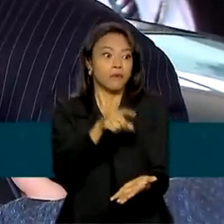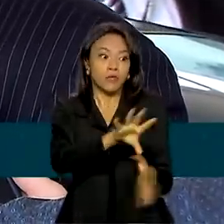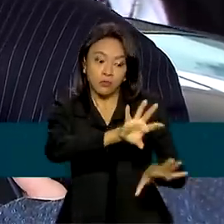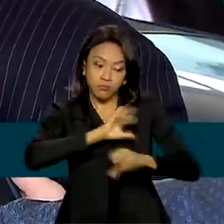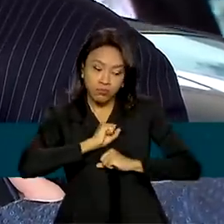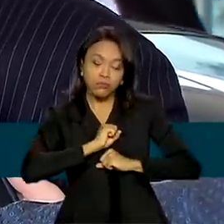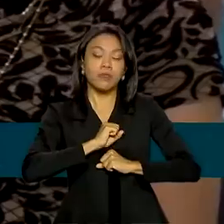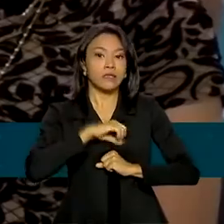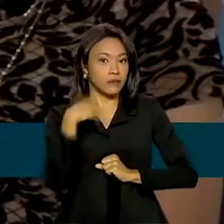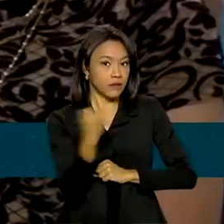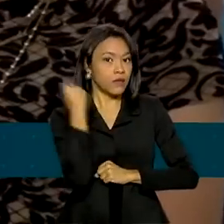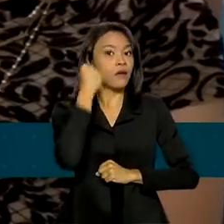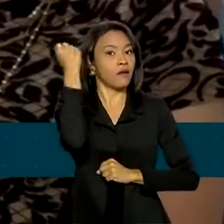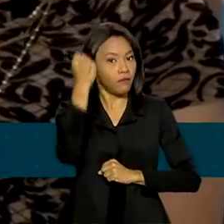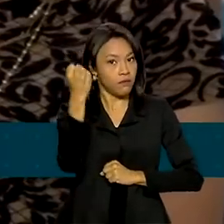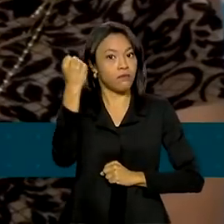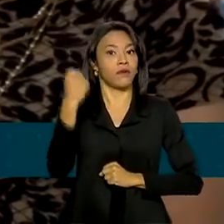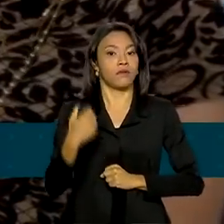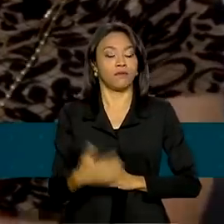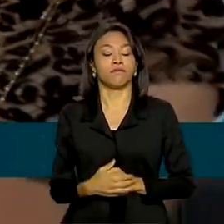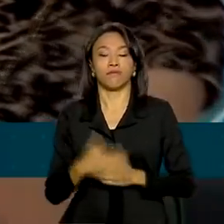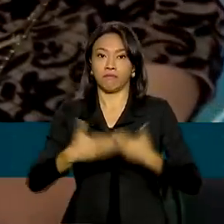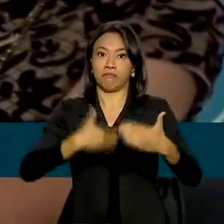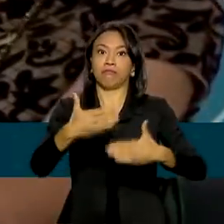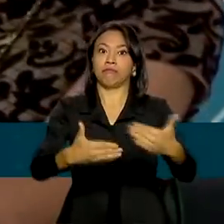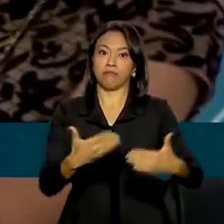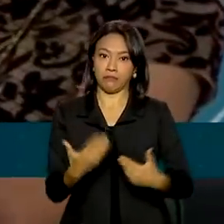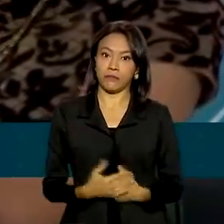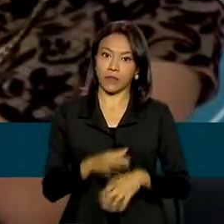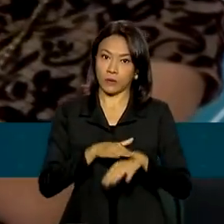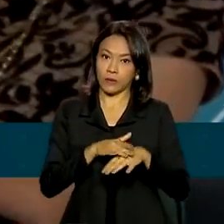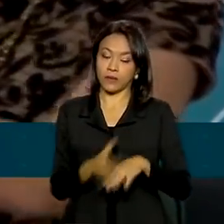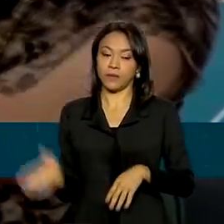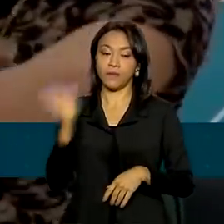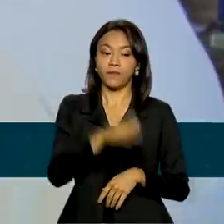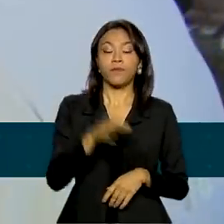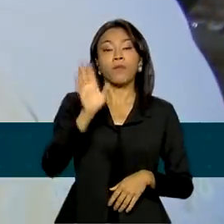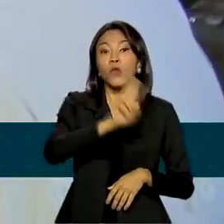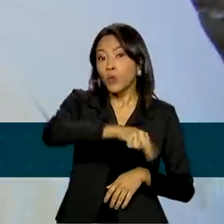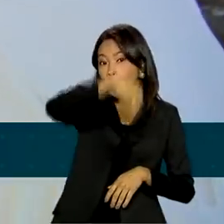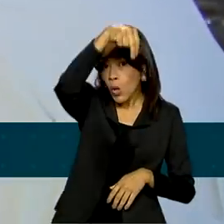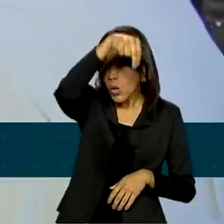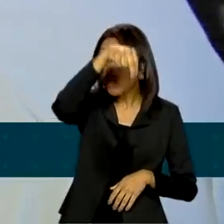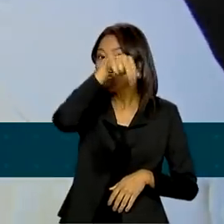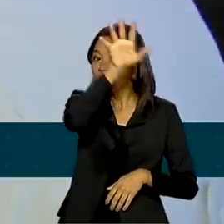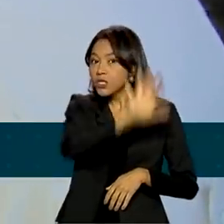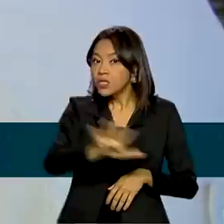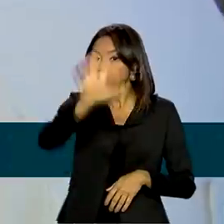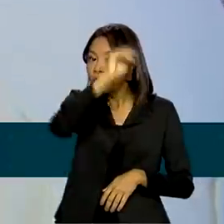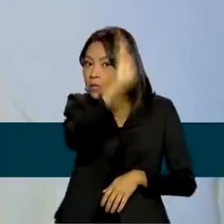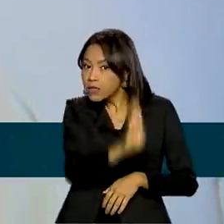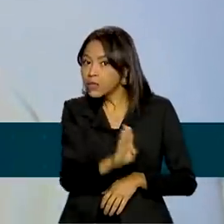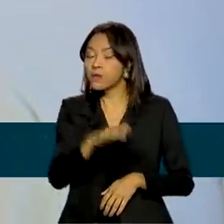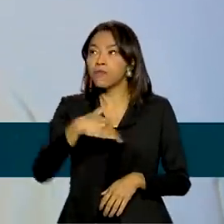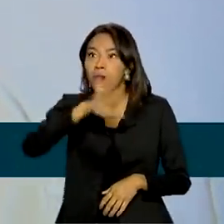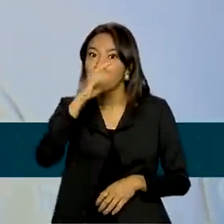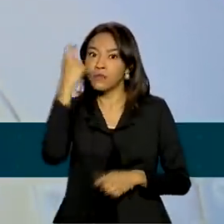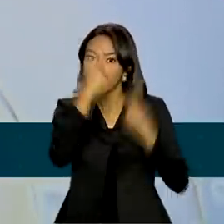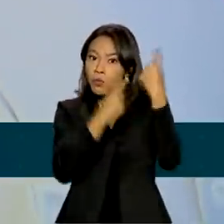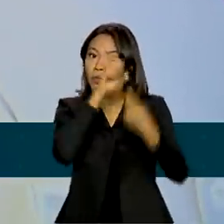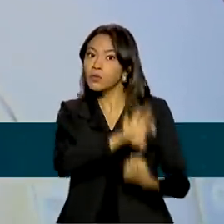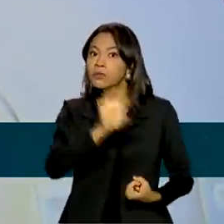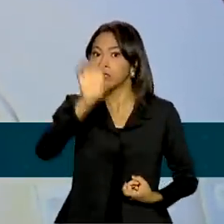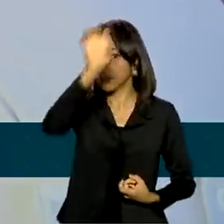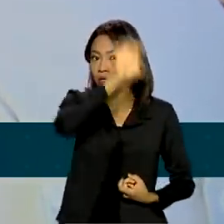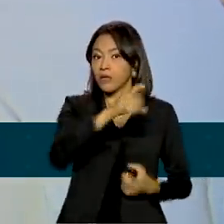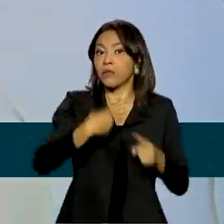da doença. Segundo o ministro Queiroga, no momento, os estados da região norte são os mais preocupantes porque estão